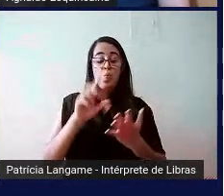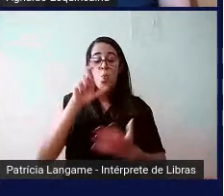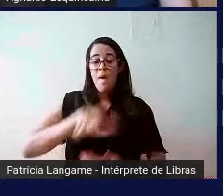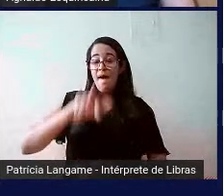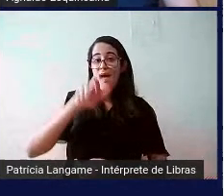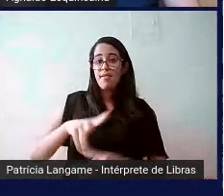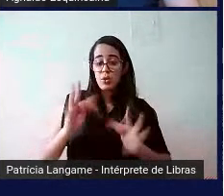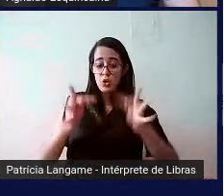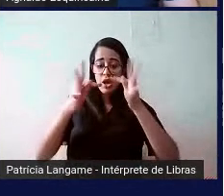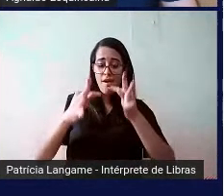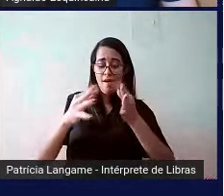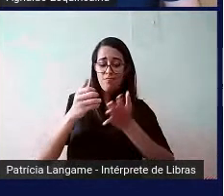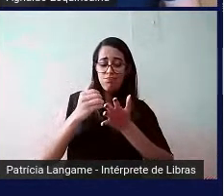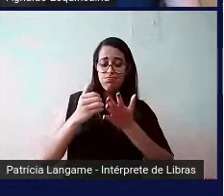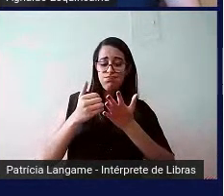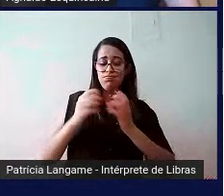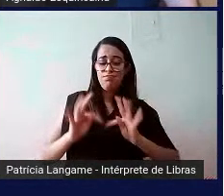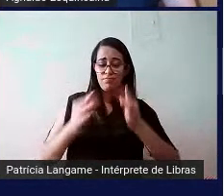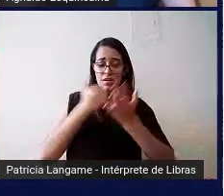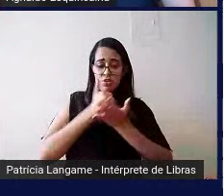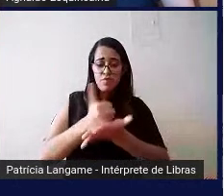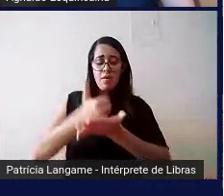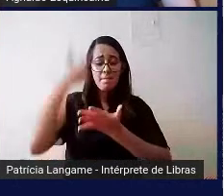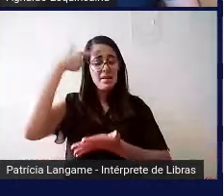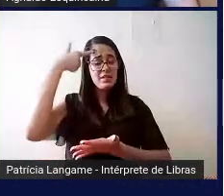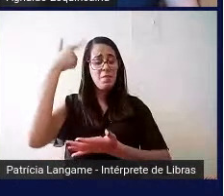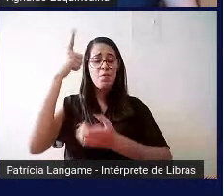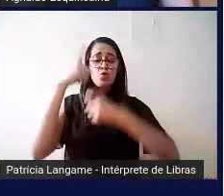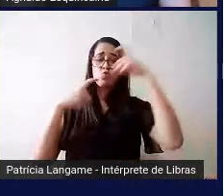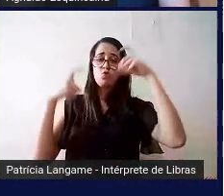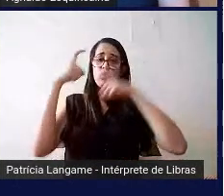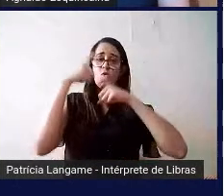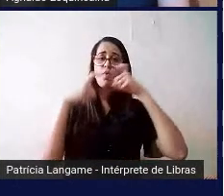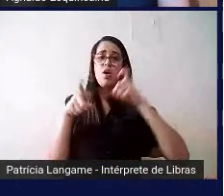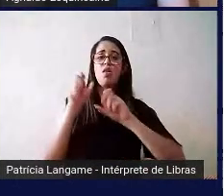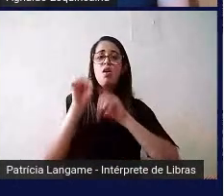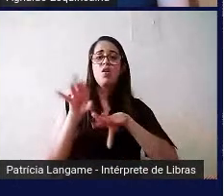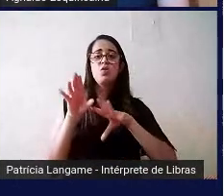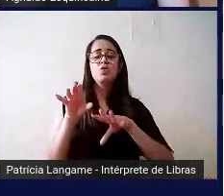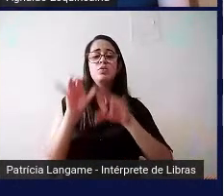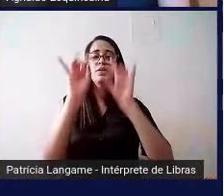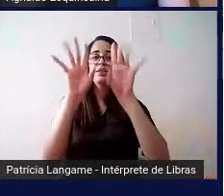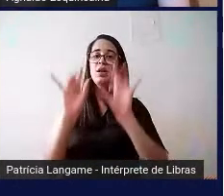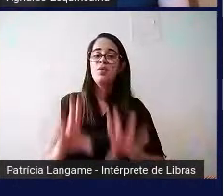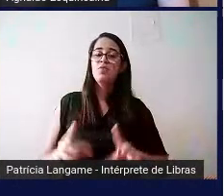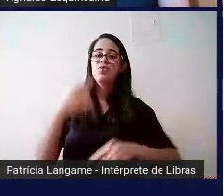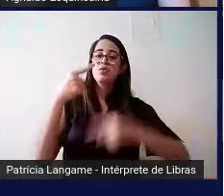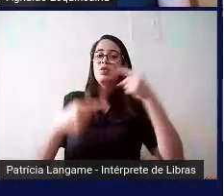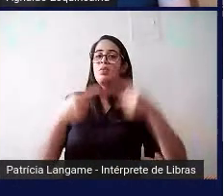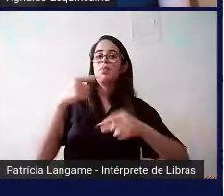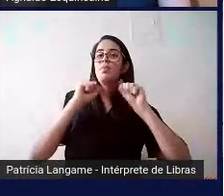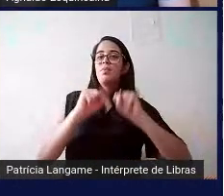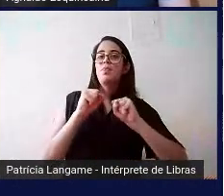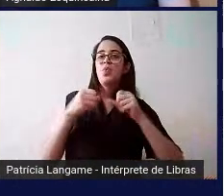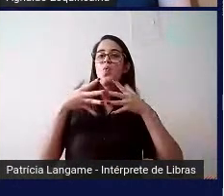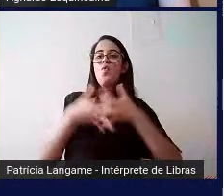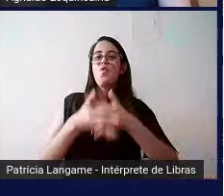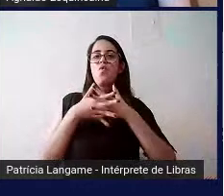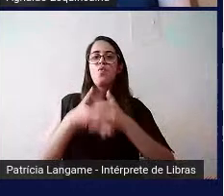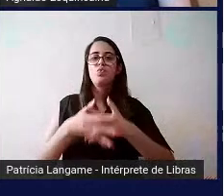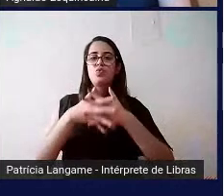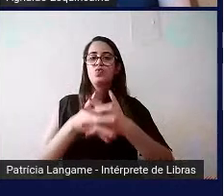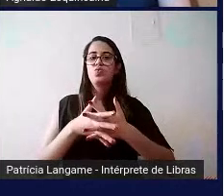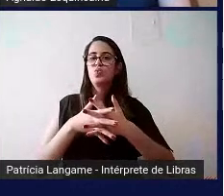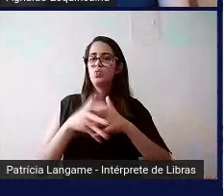gente pensa nas pessoas público-alvo da educação especial. essa discussão pode ser longa e pode ser bastante confusa, a gente não está muito preocupado